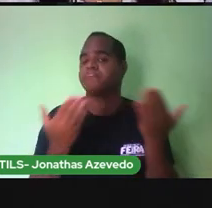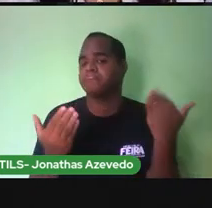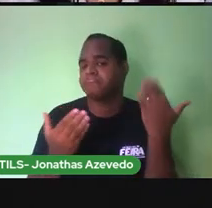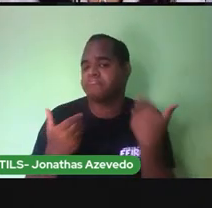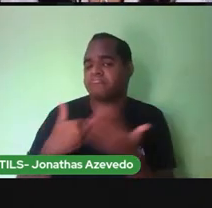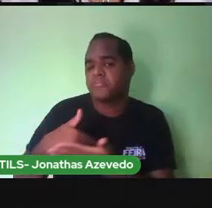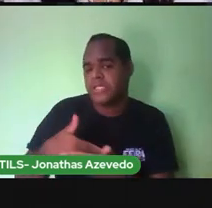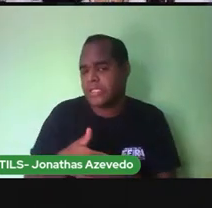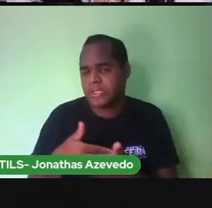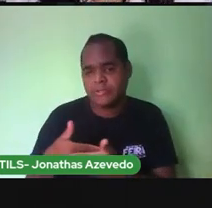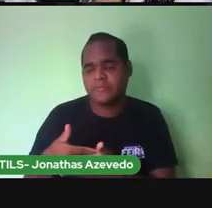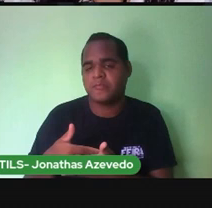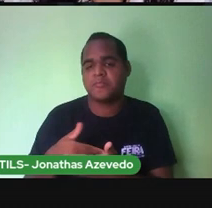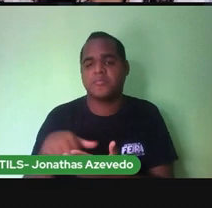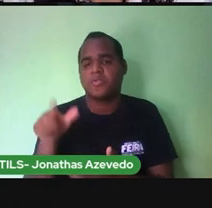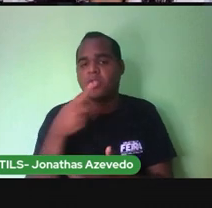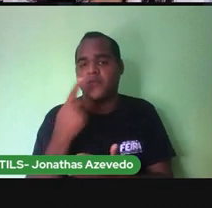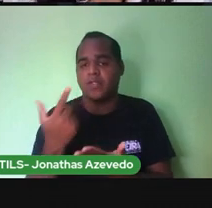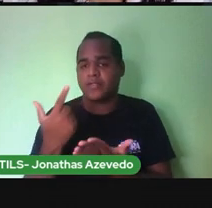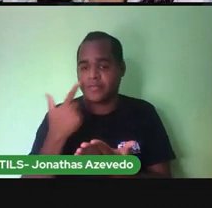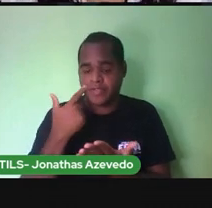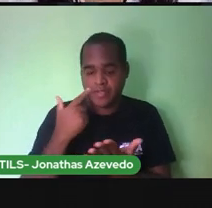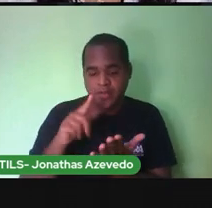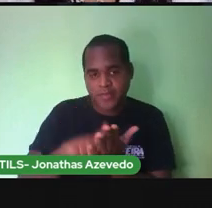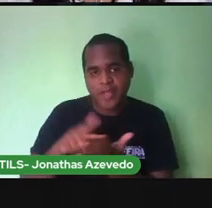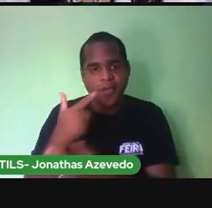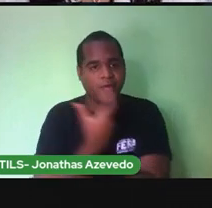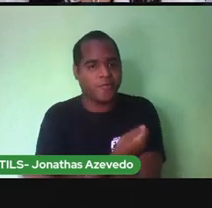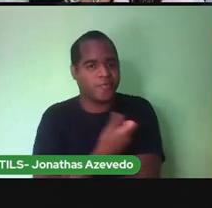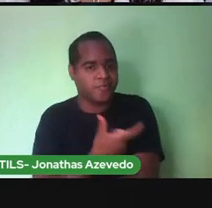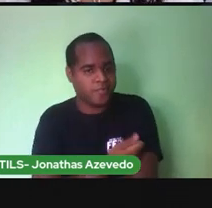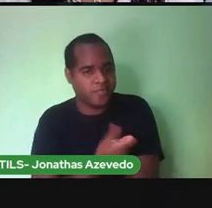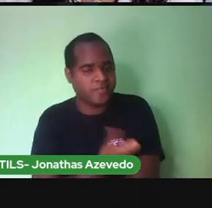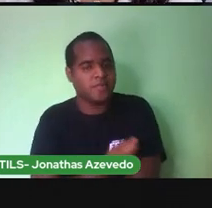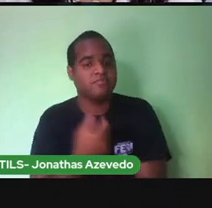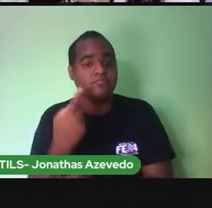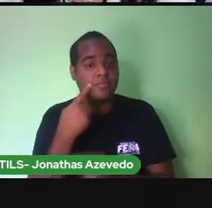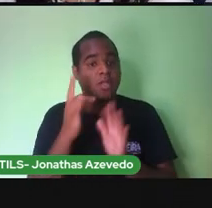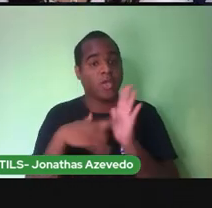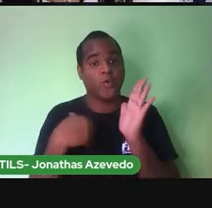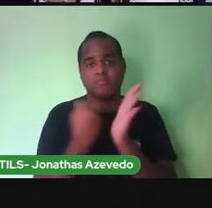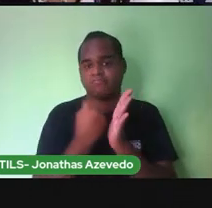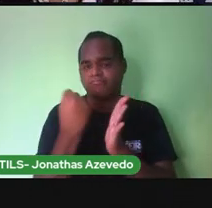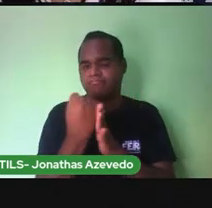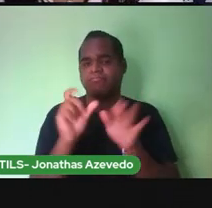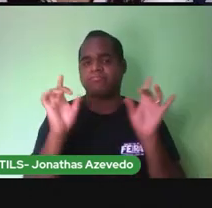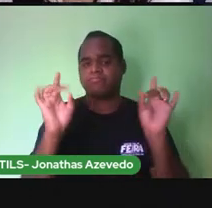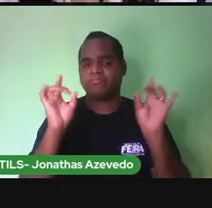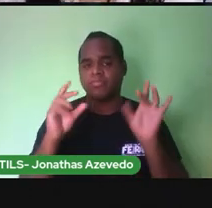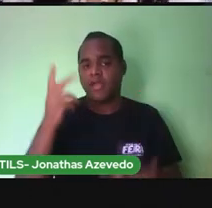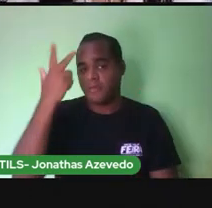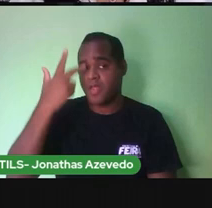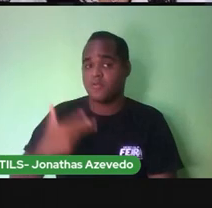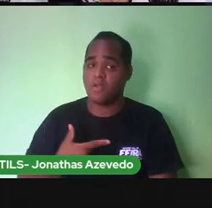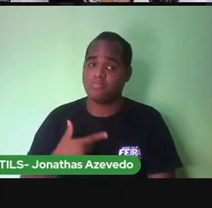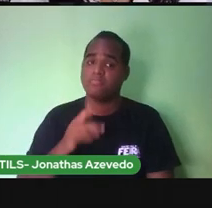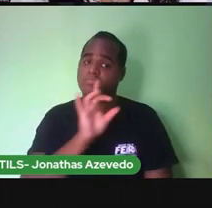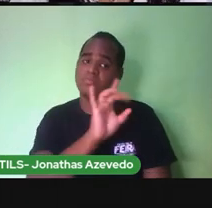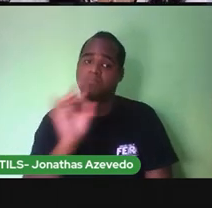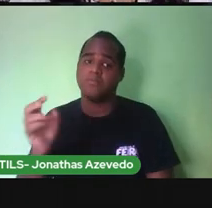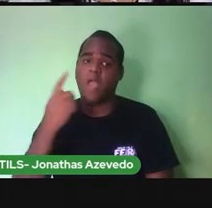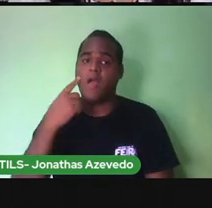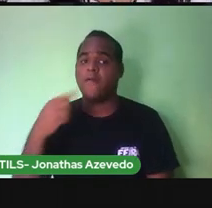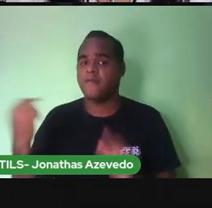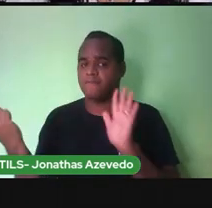nós recebemos também a carteira de vacinação, que é um documento pessoal e oficial.